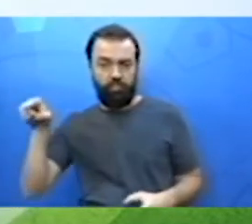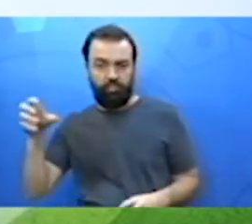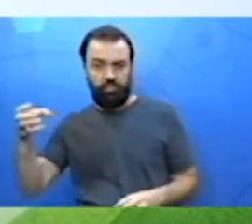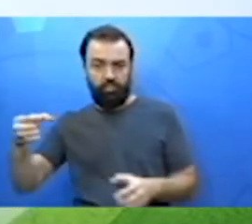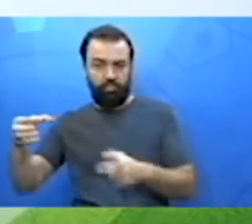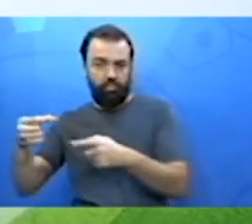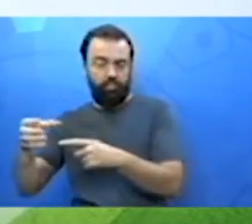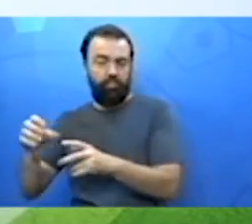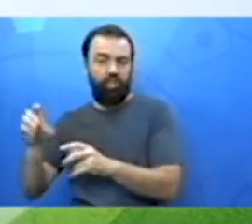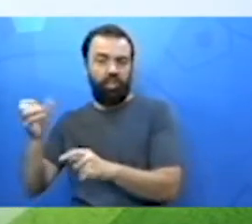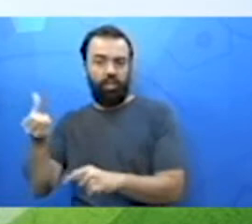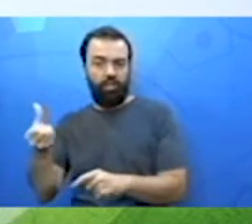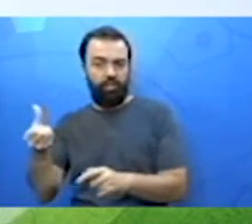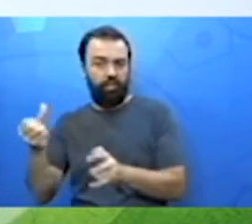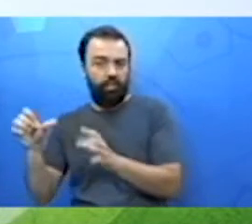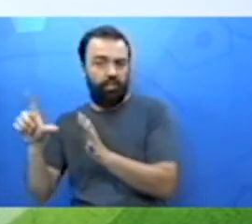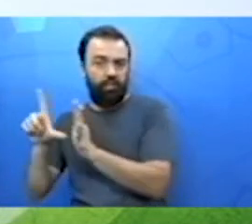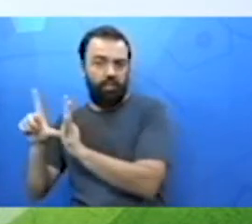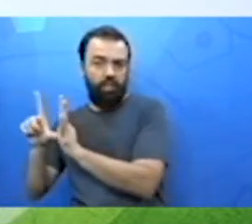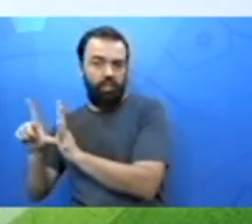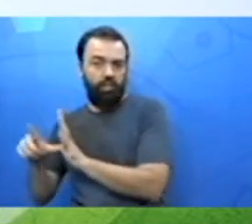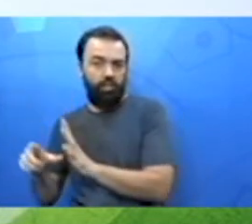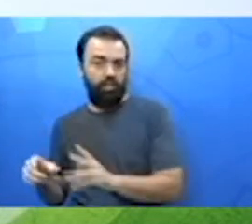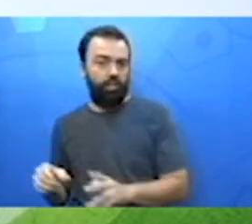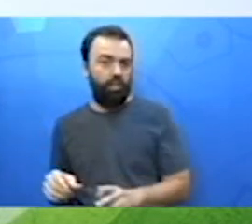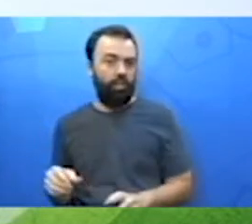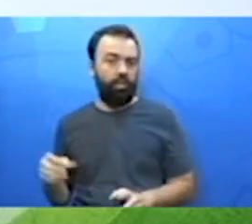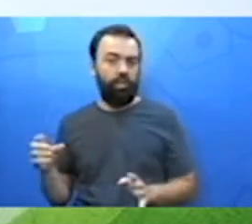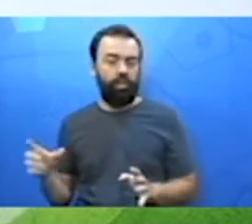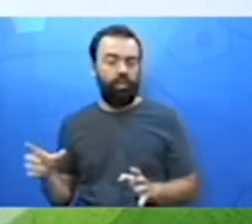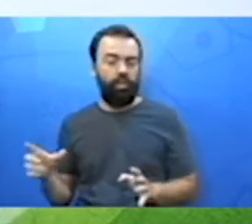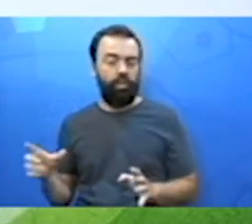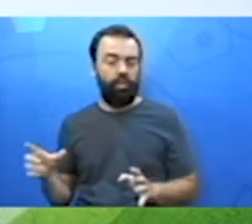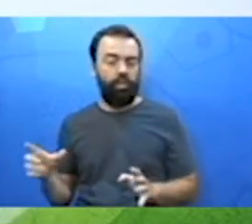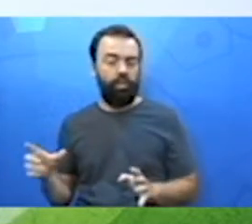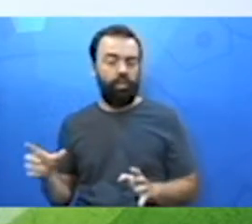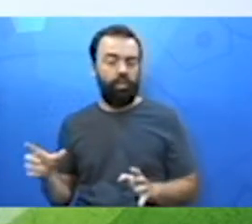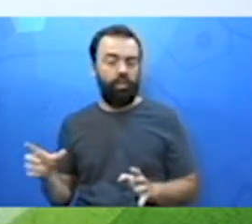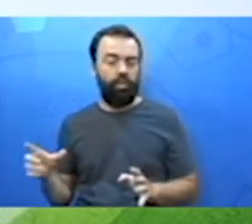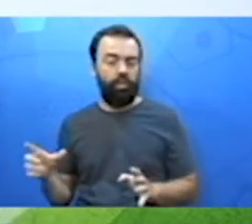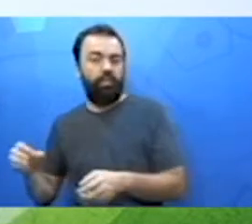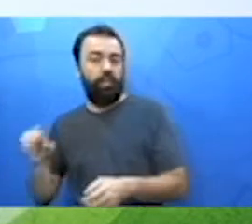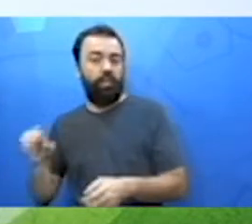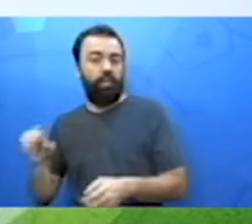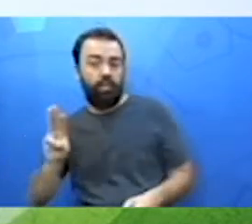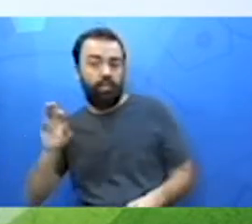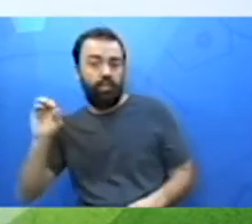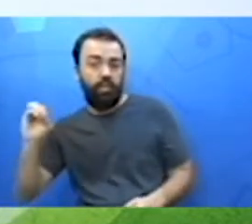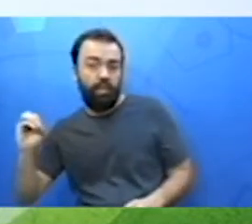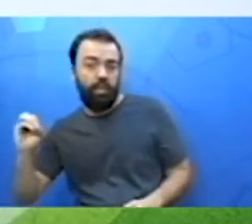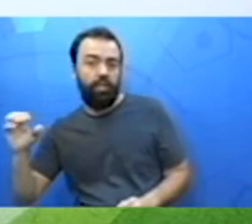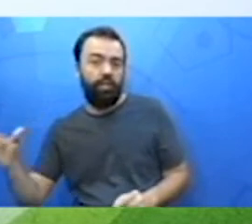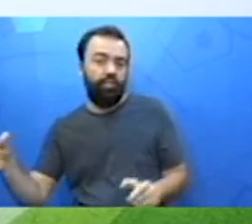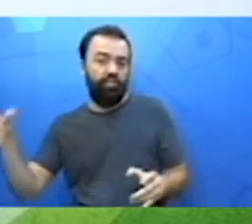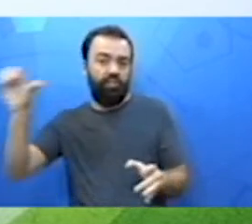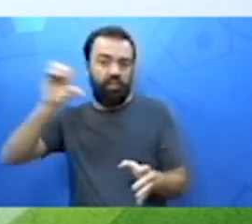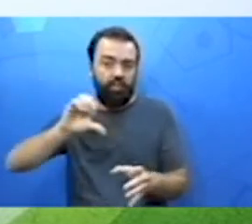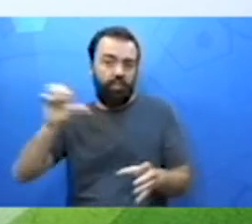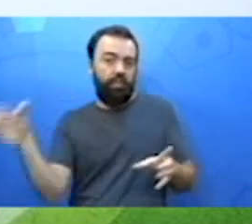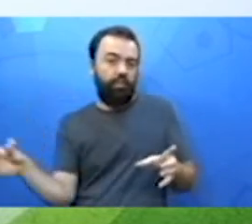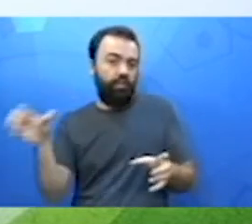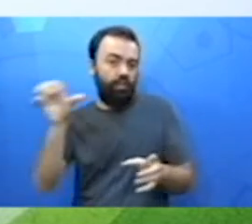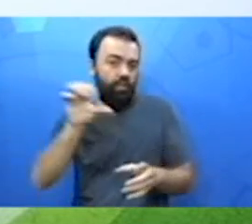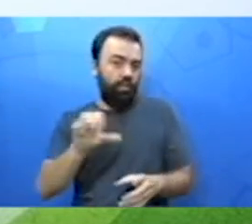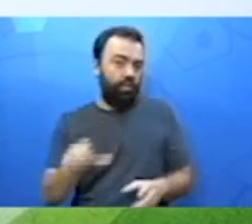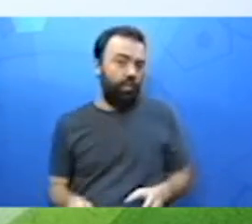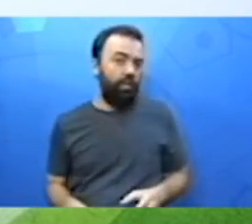Se forem usadas vasilhas de 3 litros, né? Aqui são 6 litros. Aqui nós